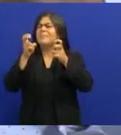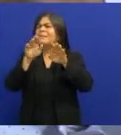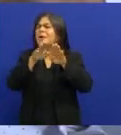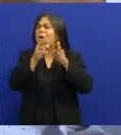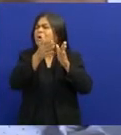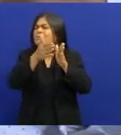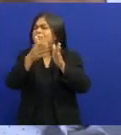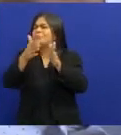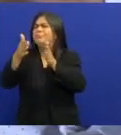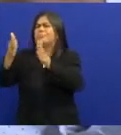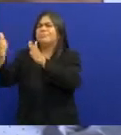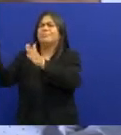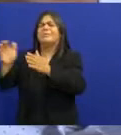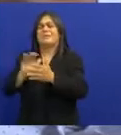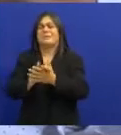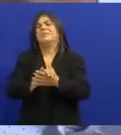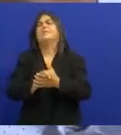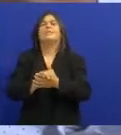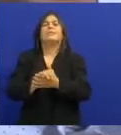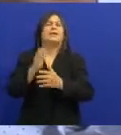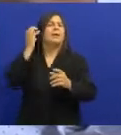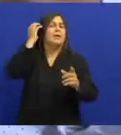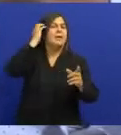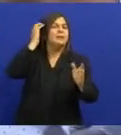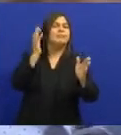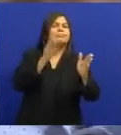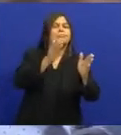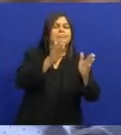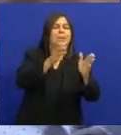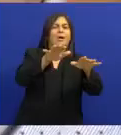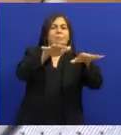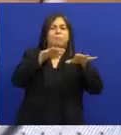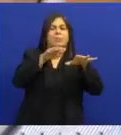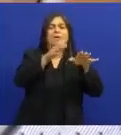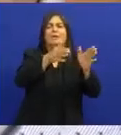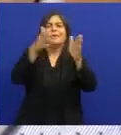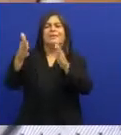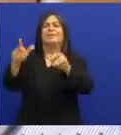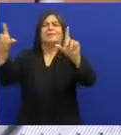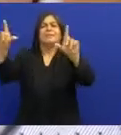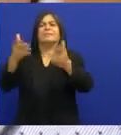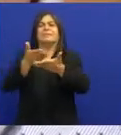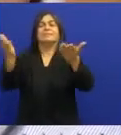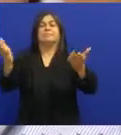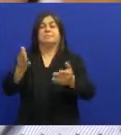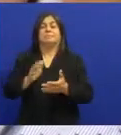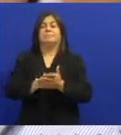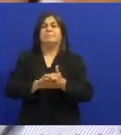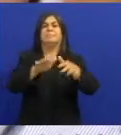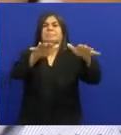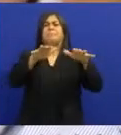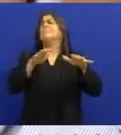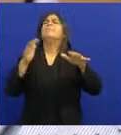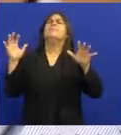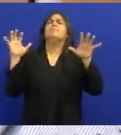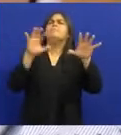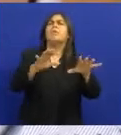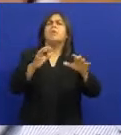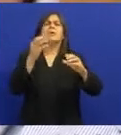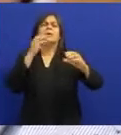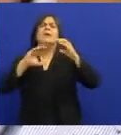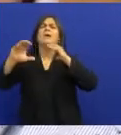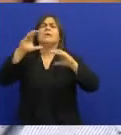acompanhou Toda essa migração Do rádio Para a televisão Aí ele disse Olha As pessoas no rádio Eram